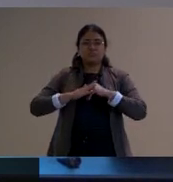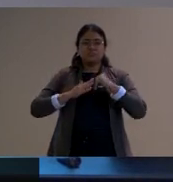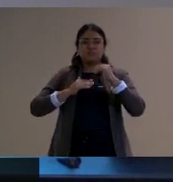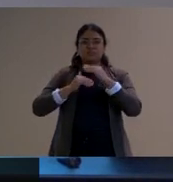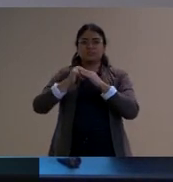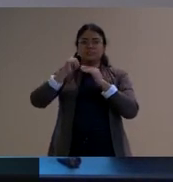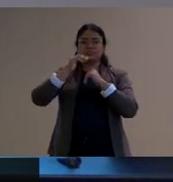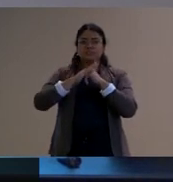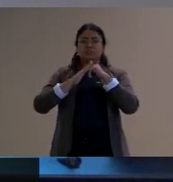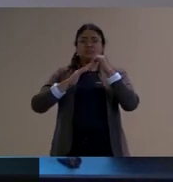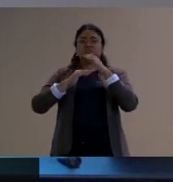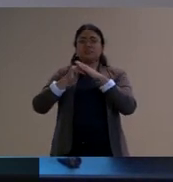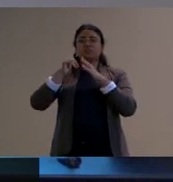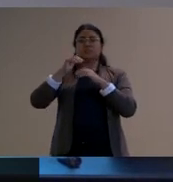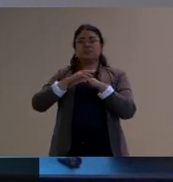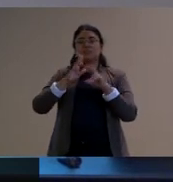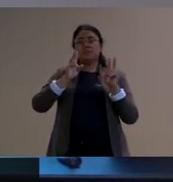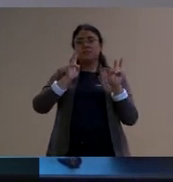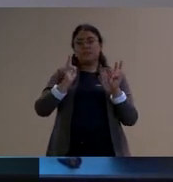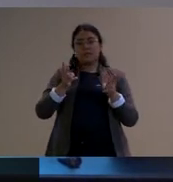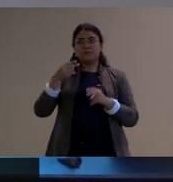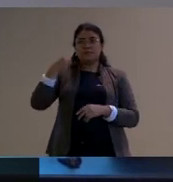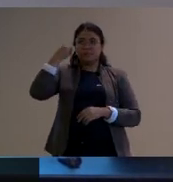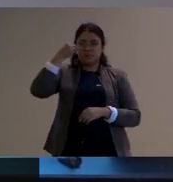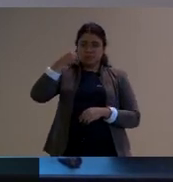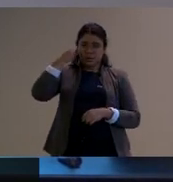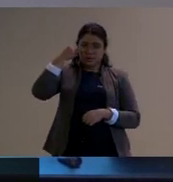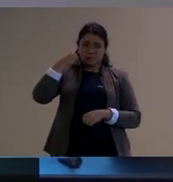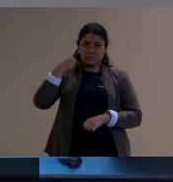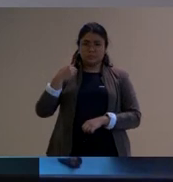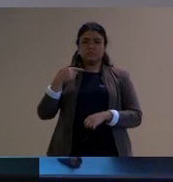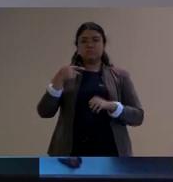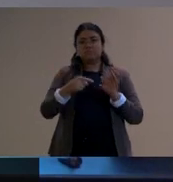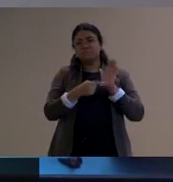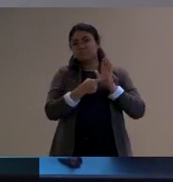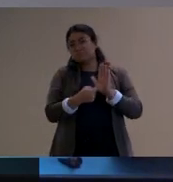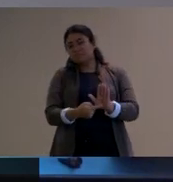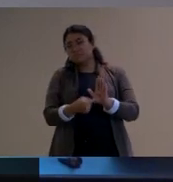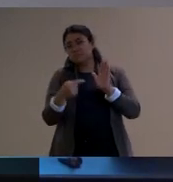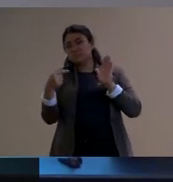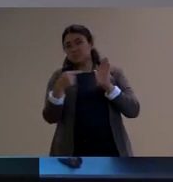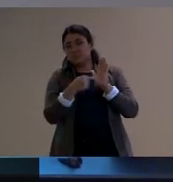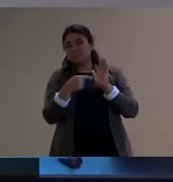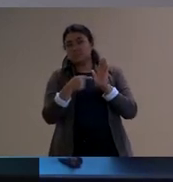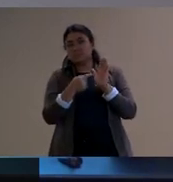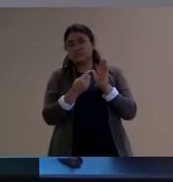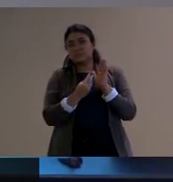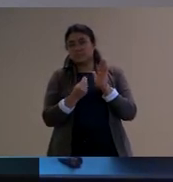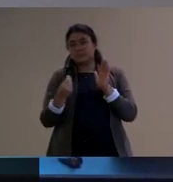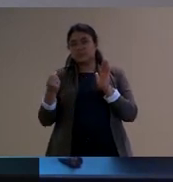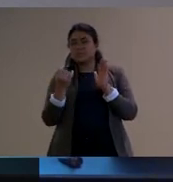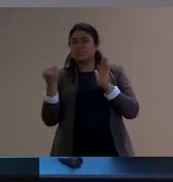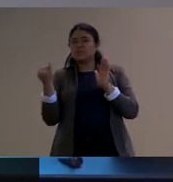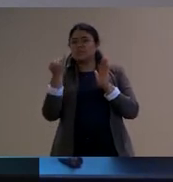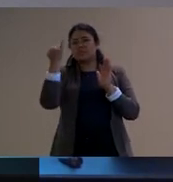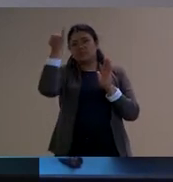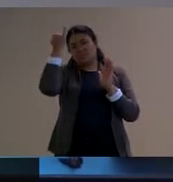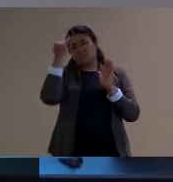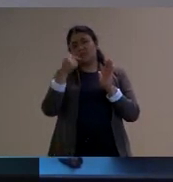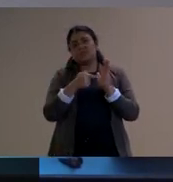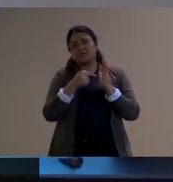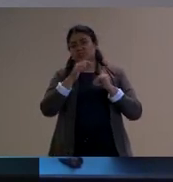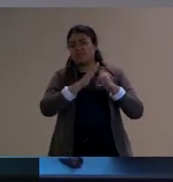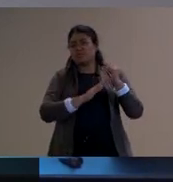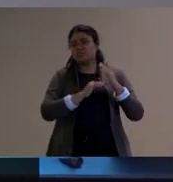experiência isso é muito muito importante construir